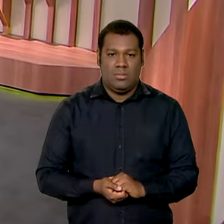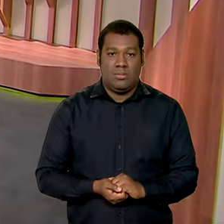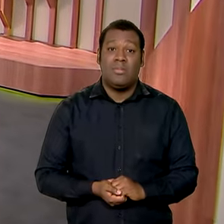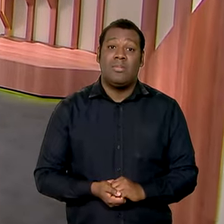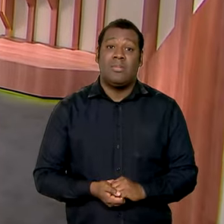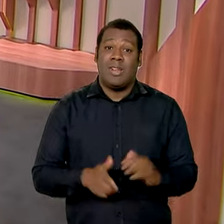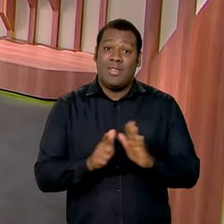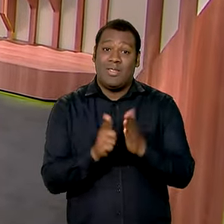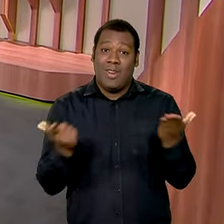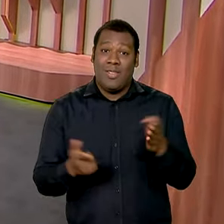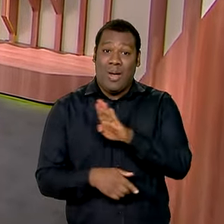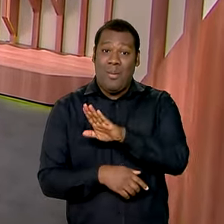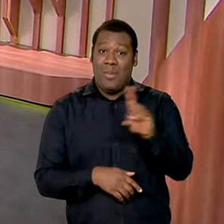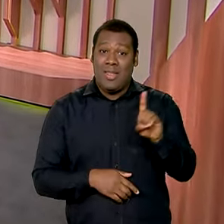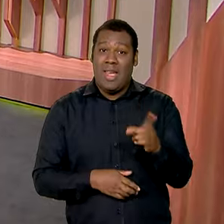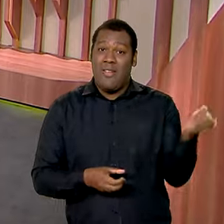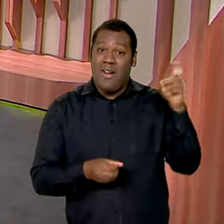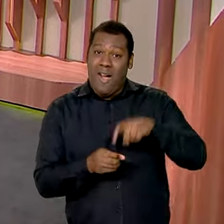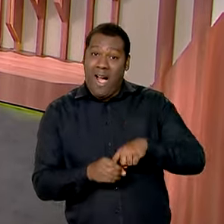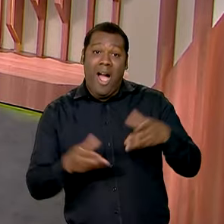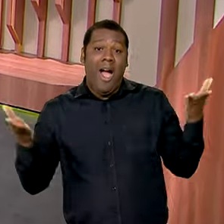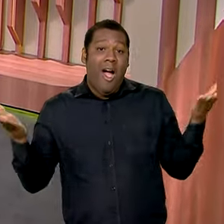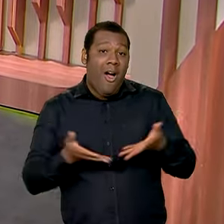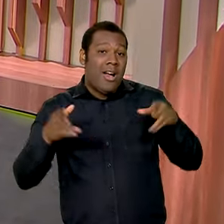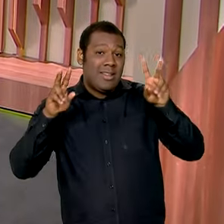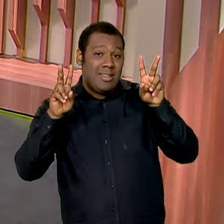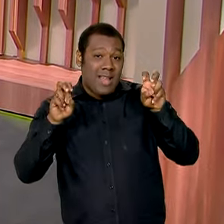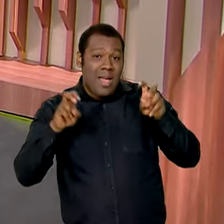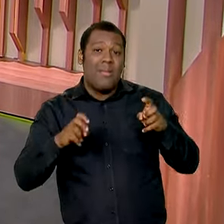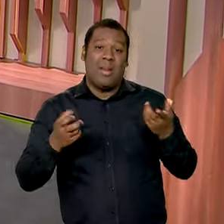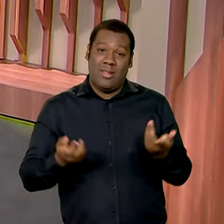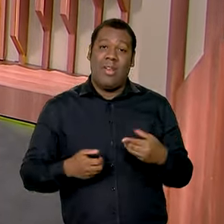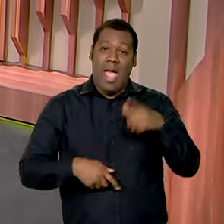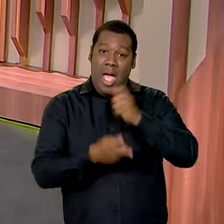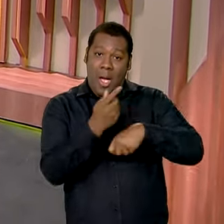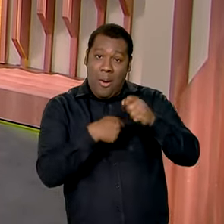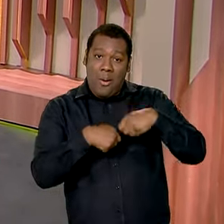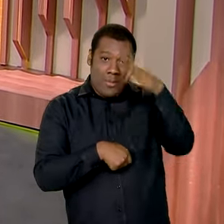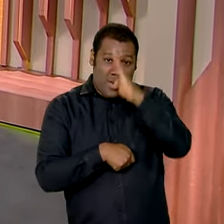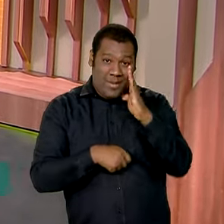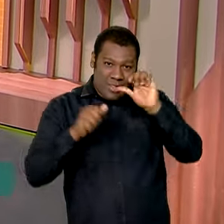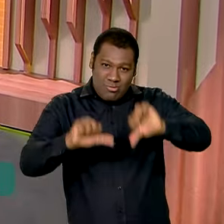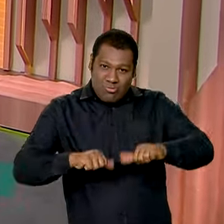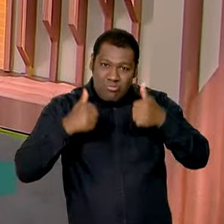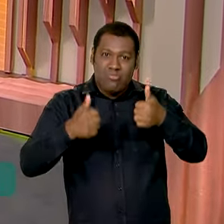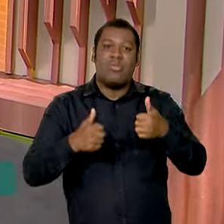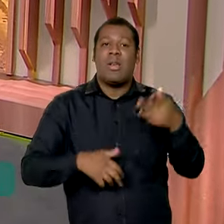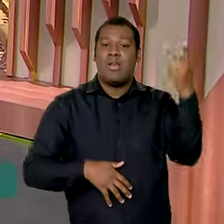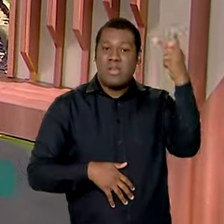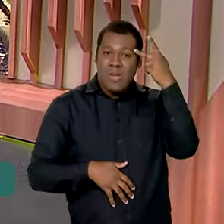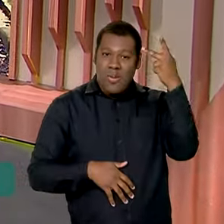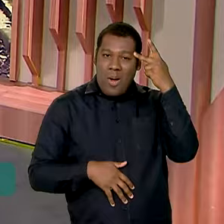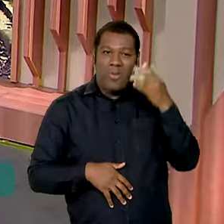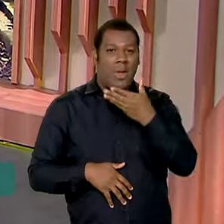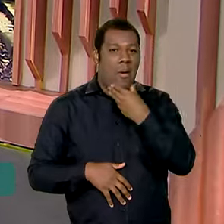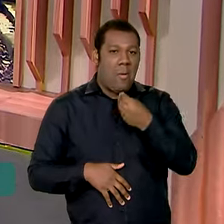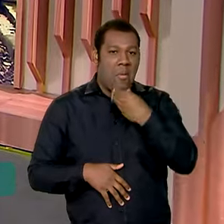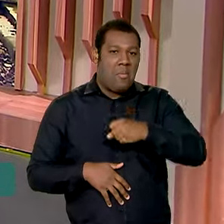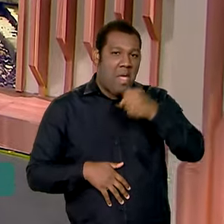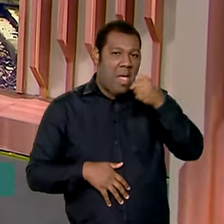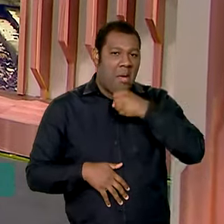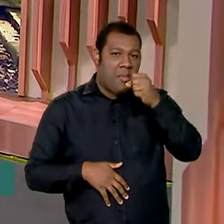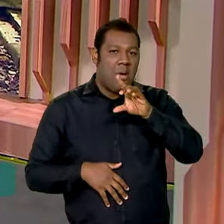Estamos de volta e o assunto agora é a retomada da economia brasileira. Nós vamos direto a São Paulo porque o repórter